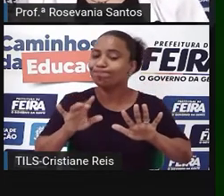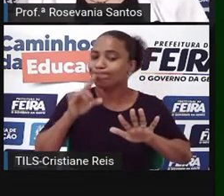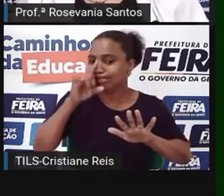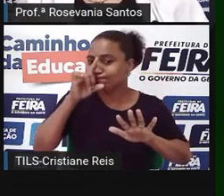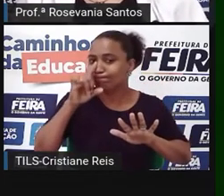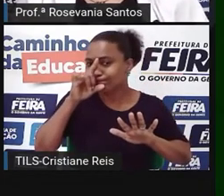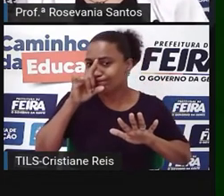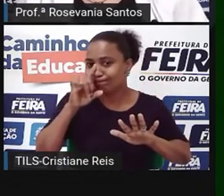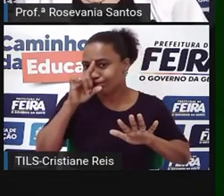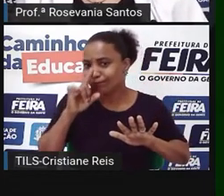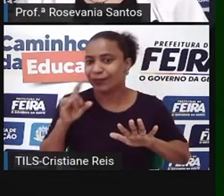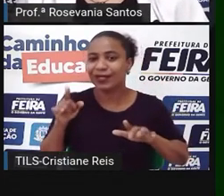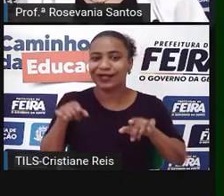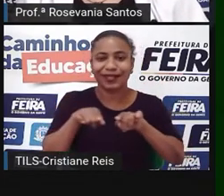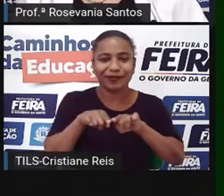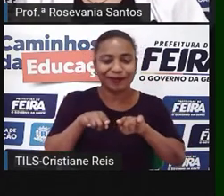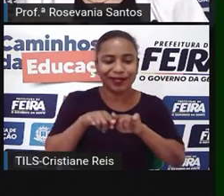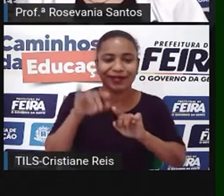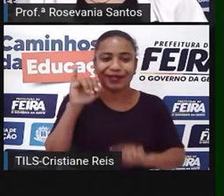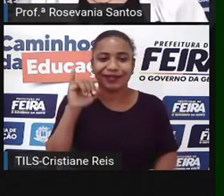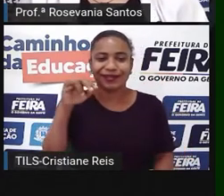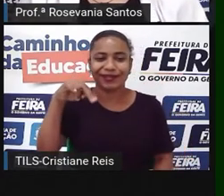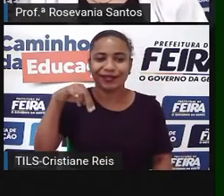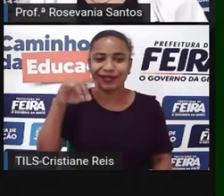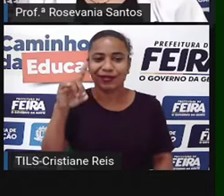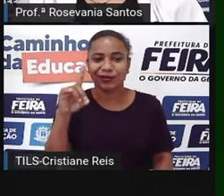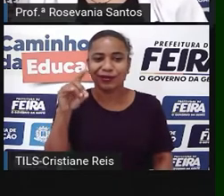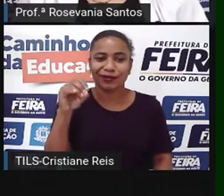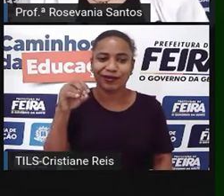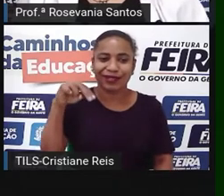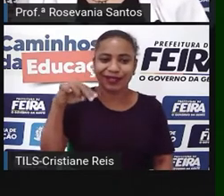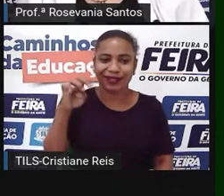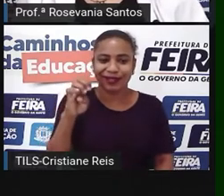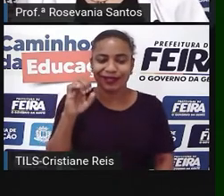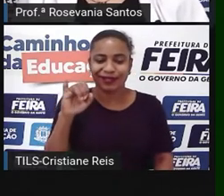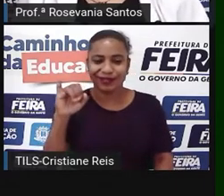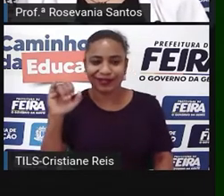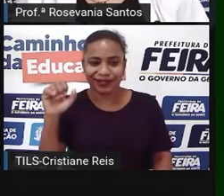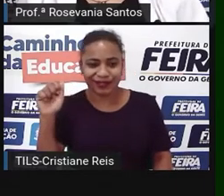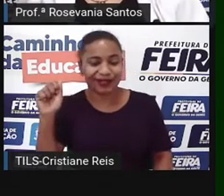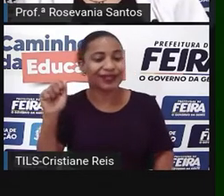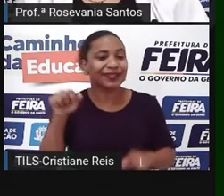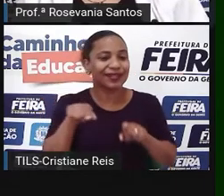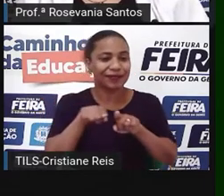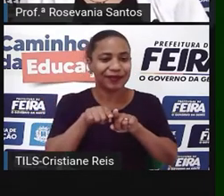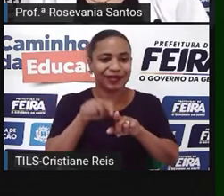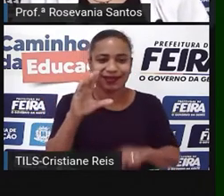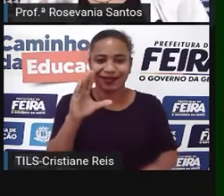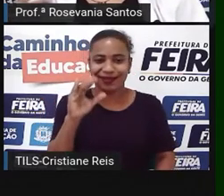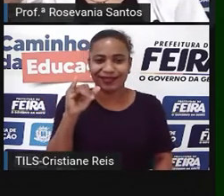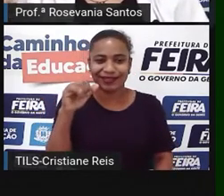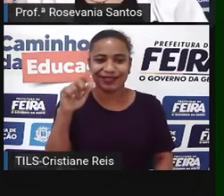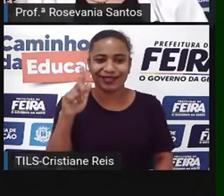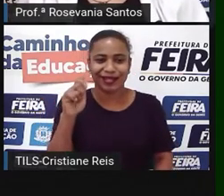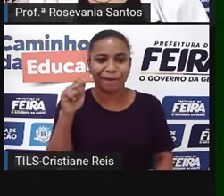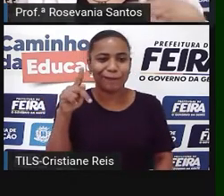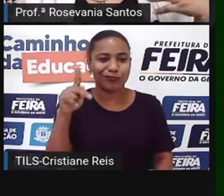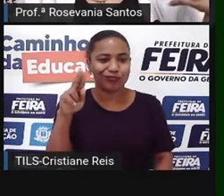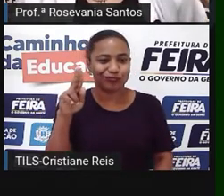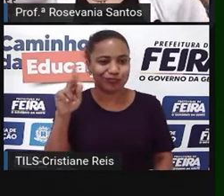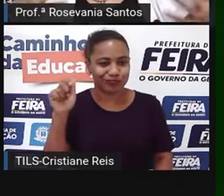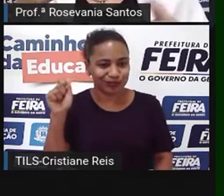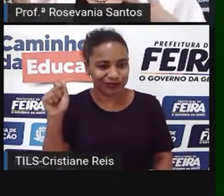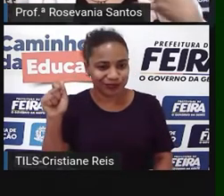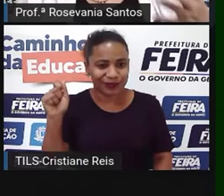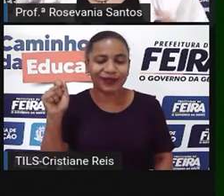A Indonésia, muito falada, o roteiro turístico aí. Singapura, com toda aquela coisa assim de...